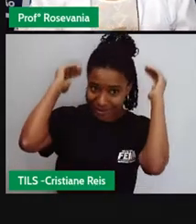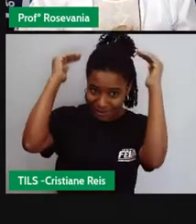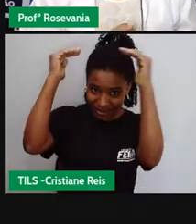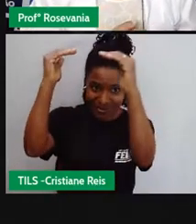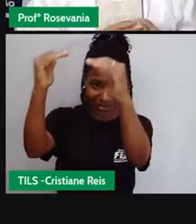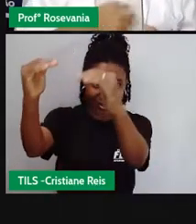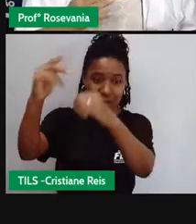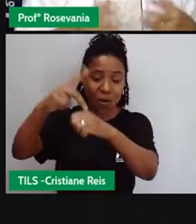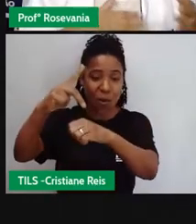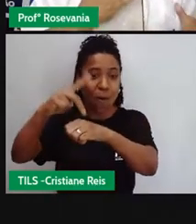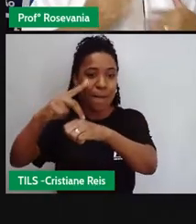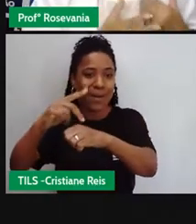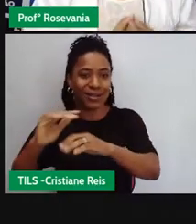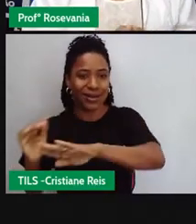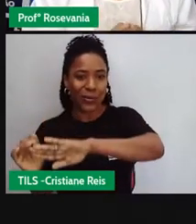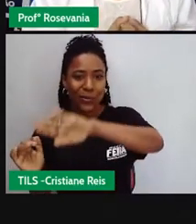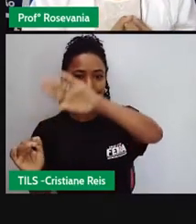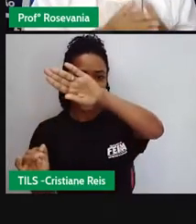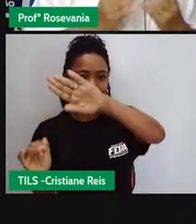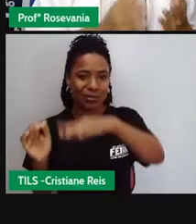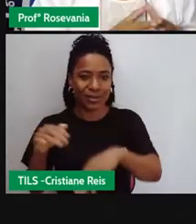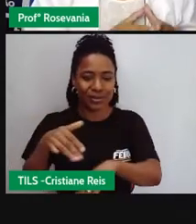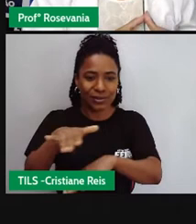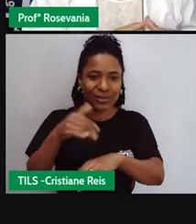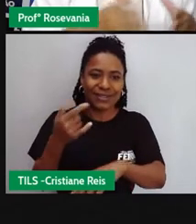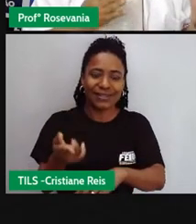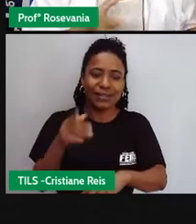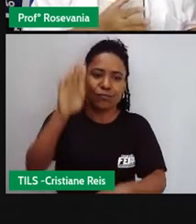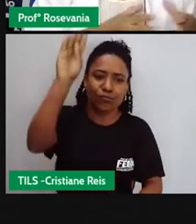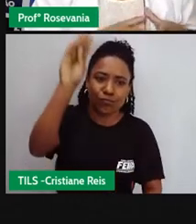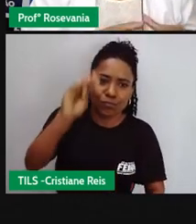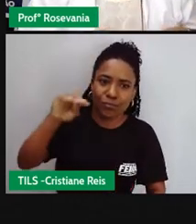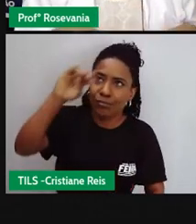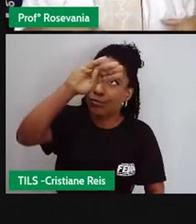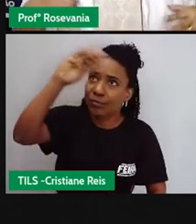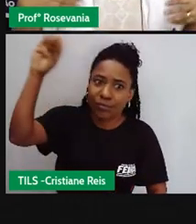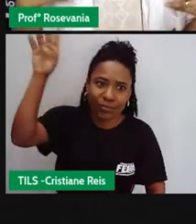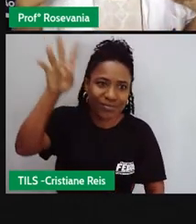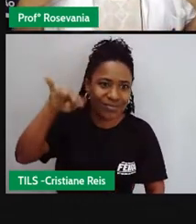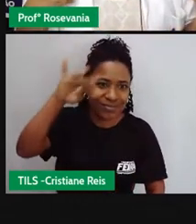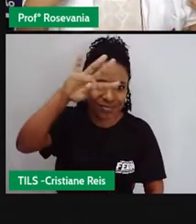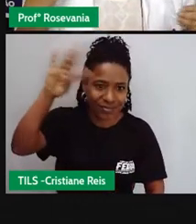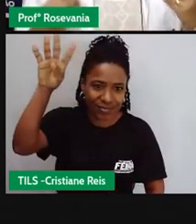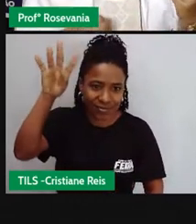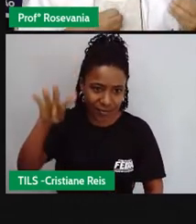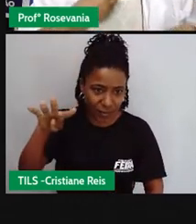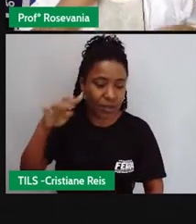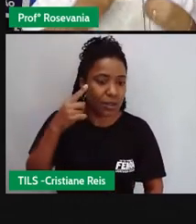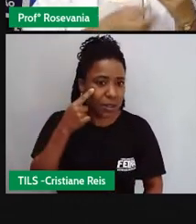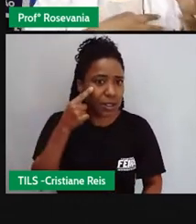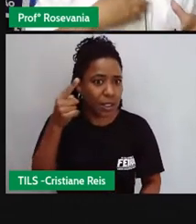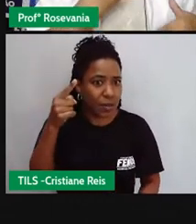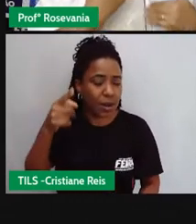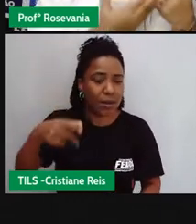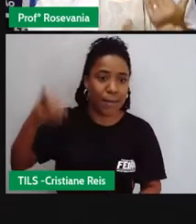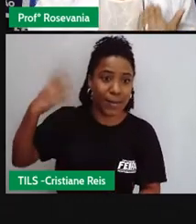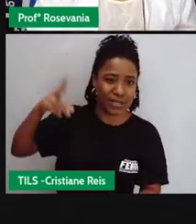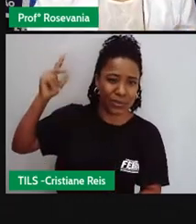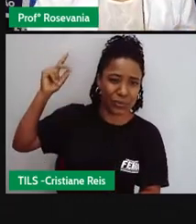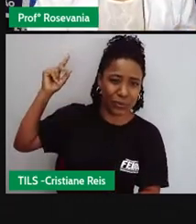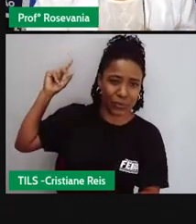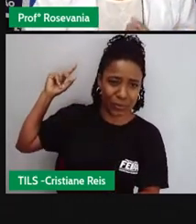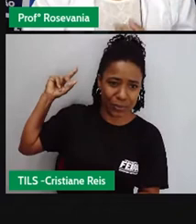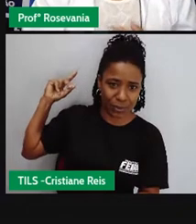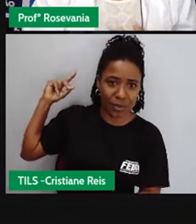cavernas, que os povos antigos, os povos mais primitivos, deixavam lá, digamos assim, mostrando o local onde tinha